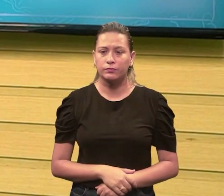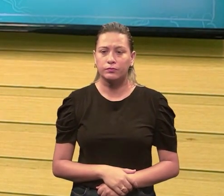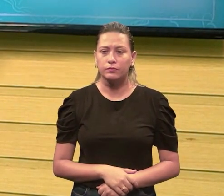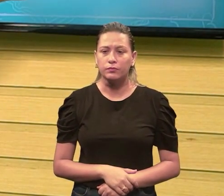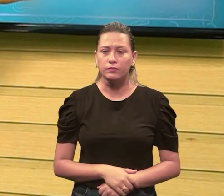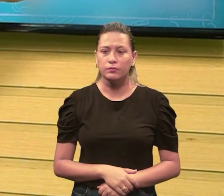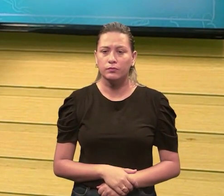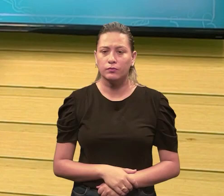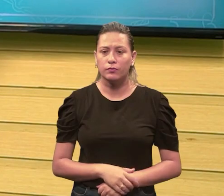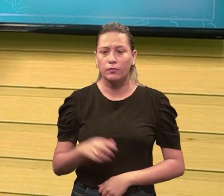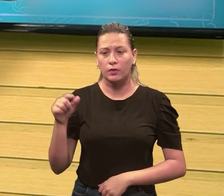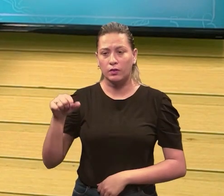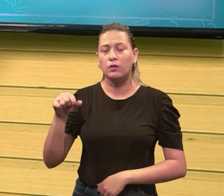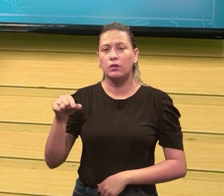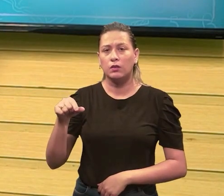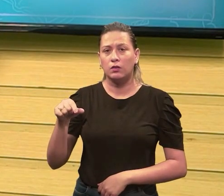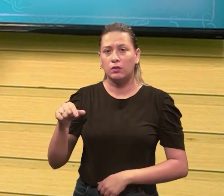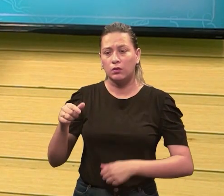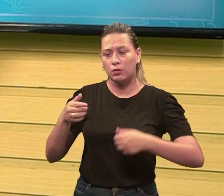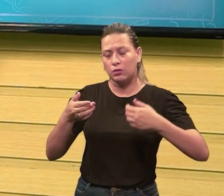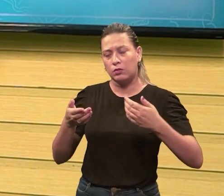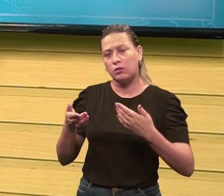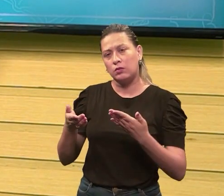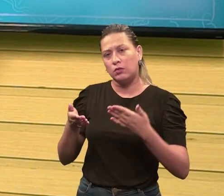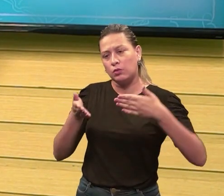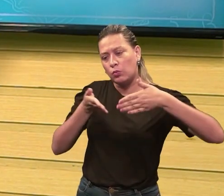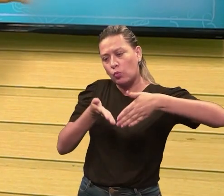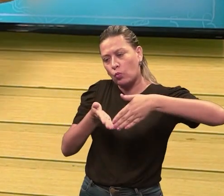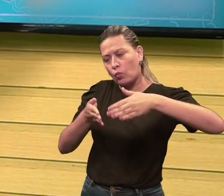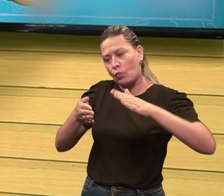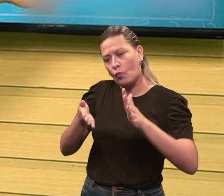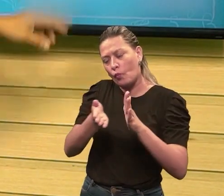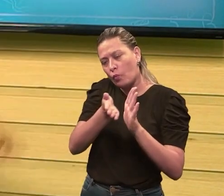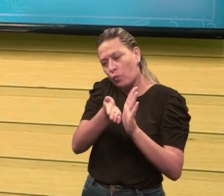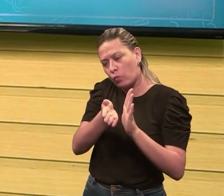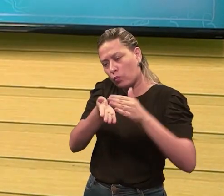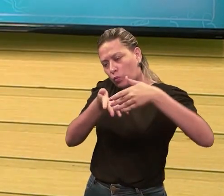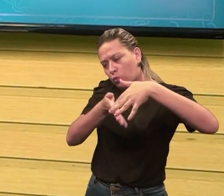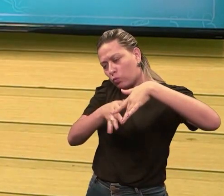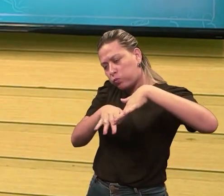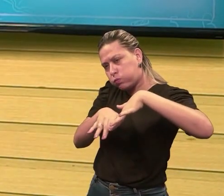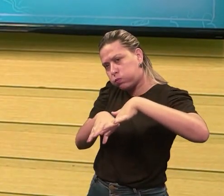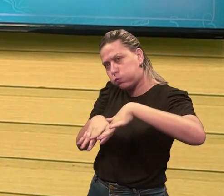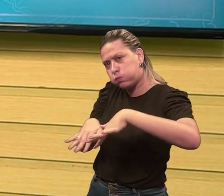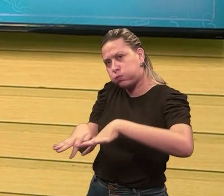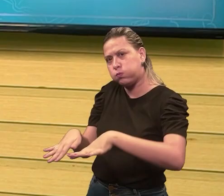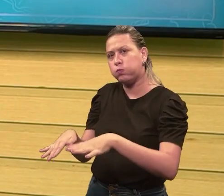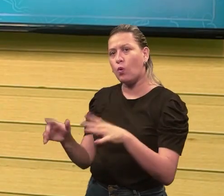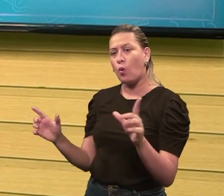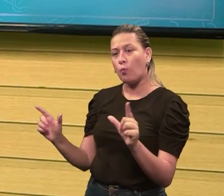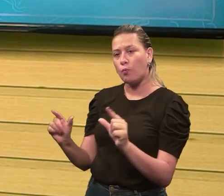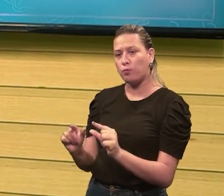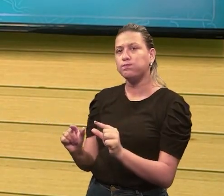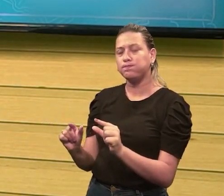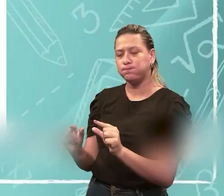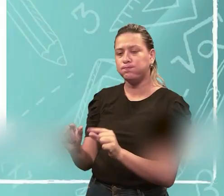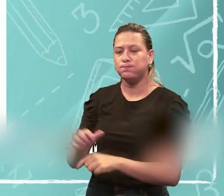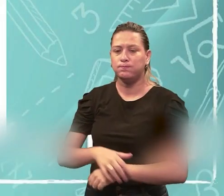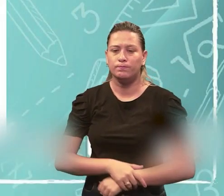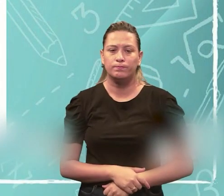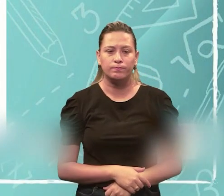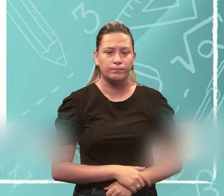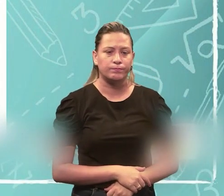eu tenho, com uma menor saída aqui dessa água, então eu tenho um quantitativo, teoricamente, de água.